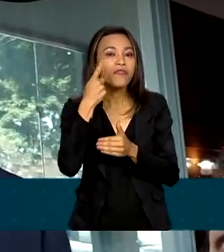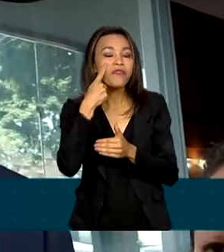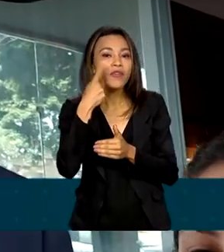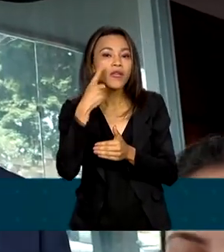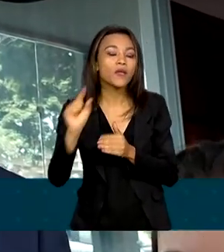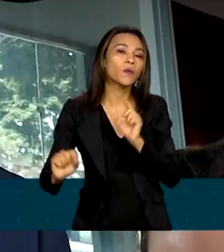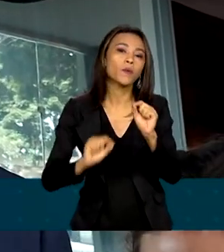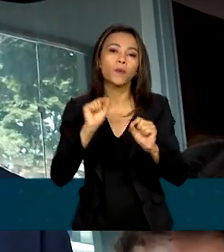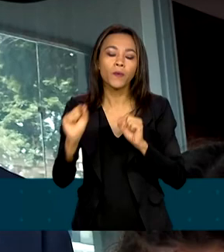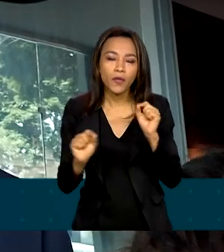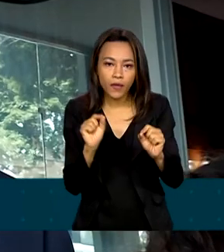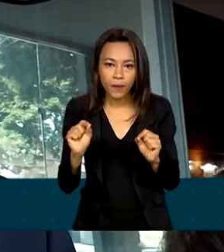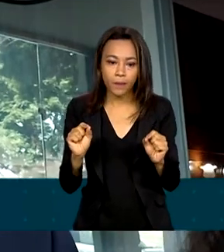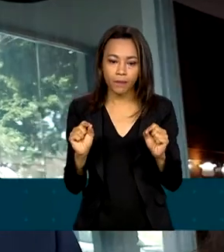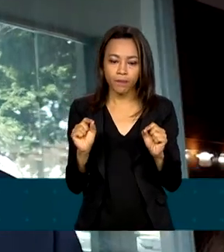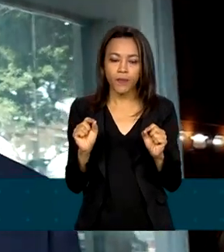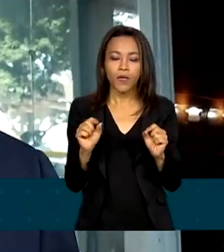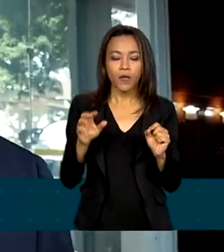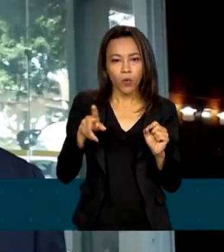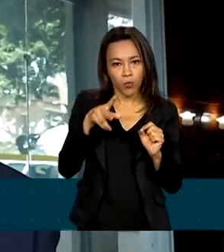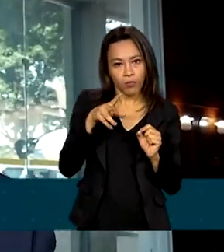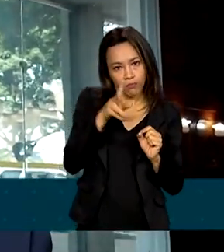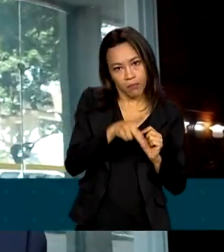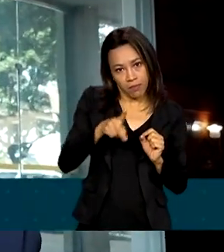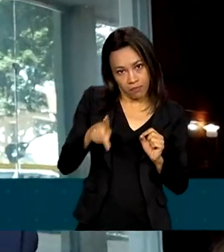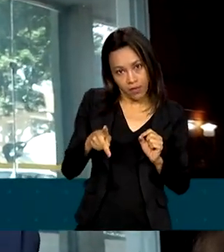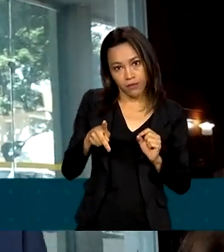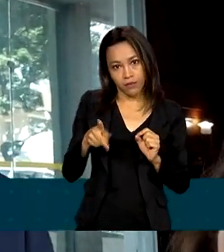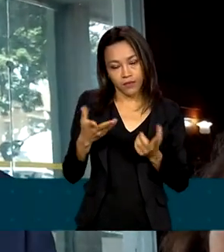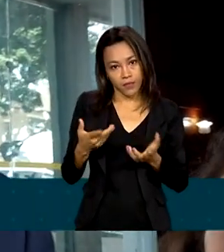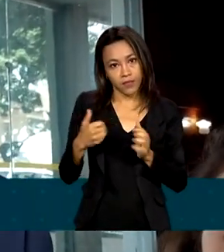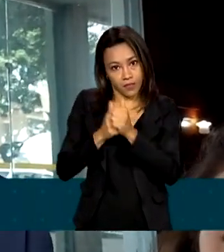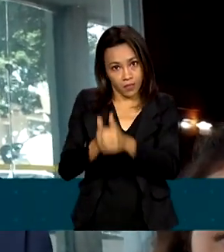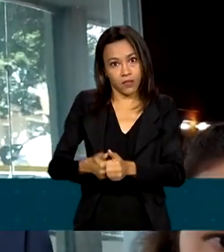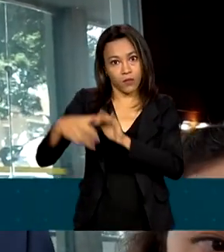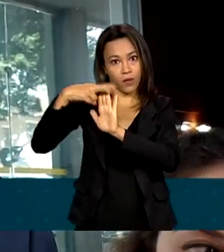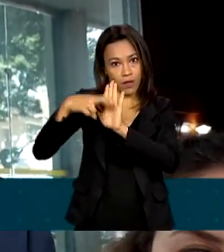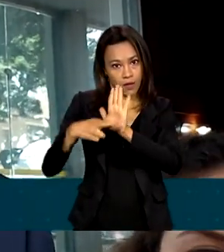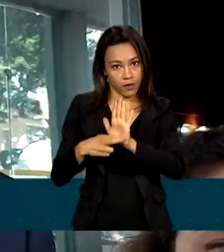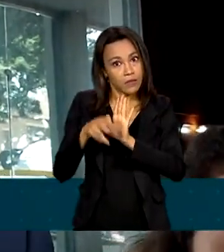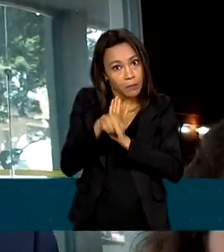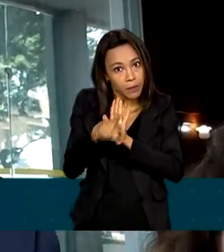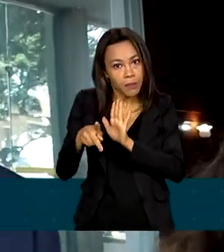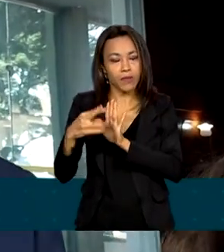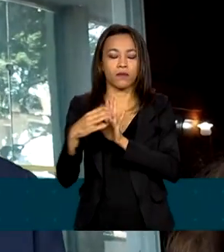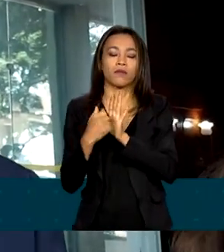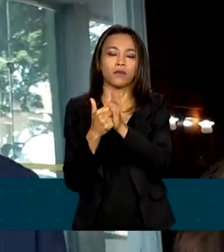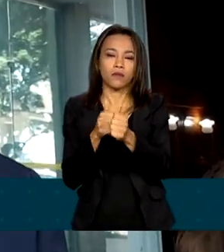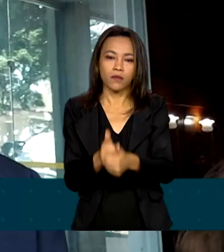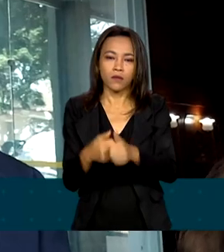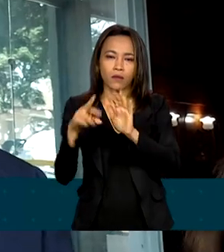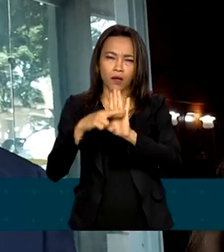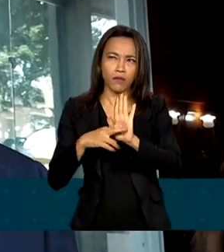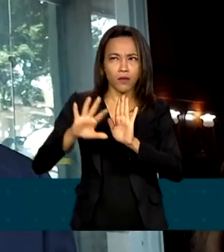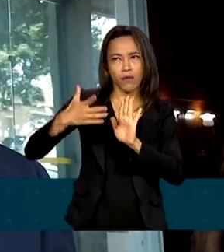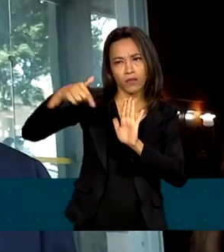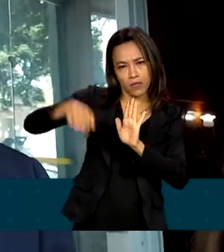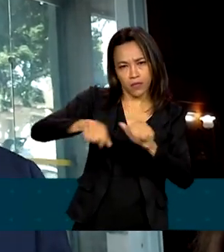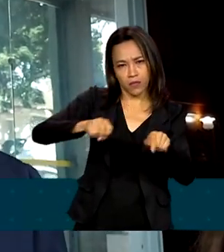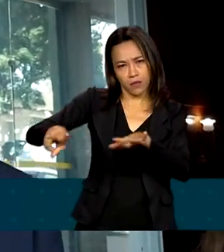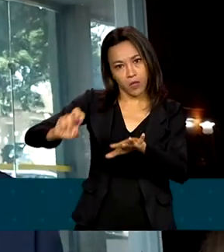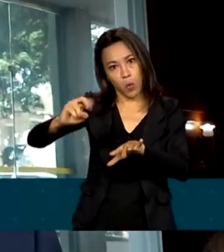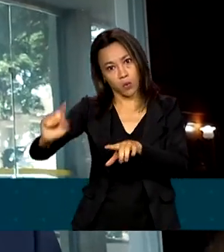em PPPs, segundo regras que vão ser anunciadas talvez essa semana, talvez na semana que vem,